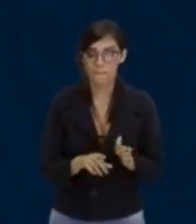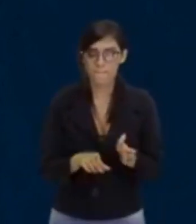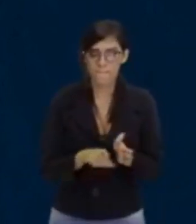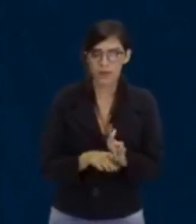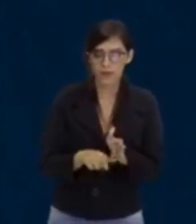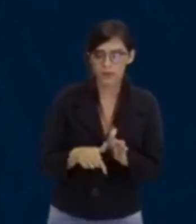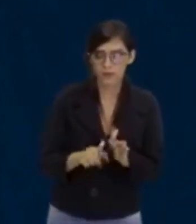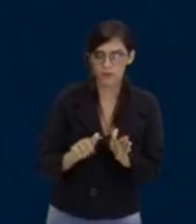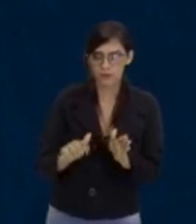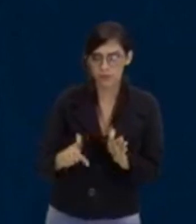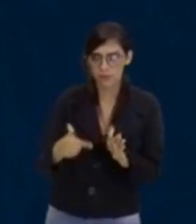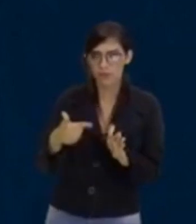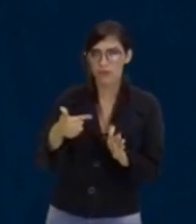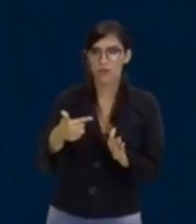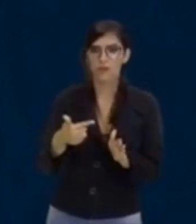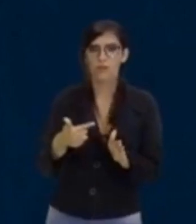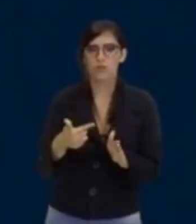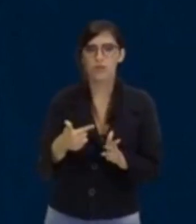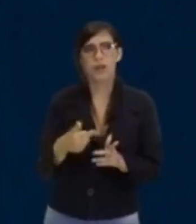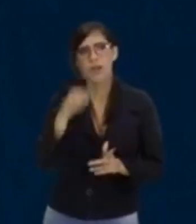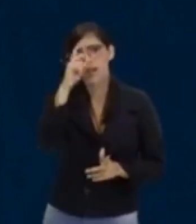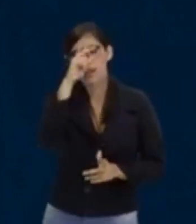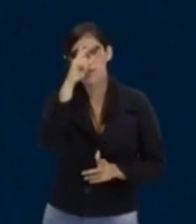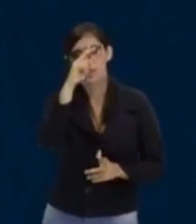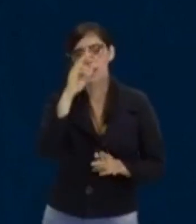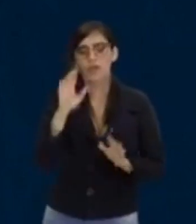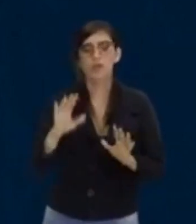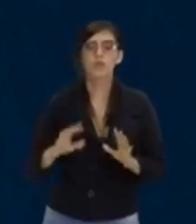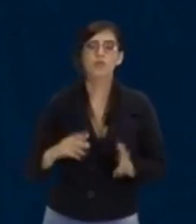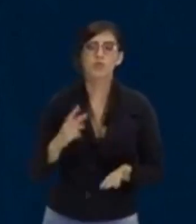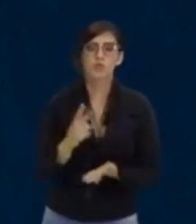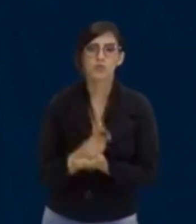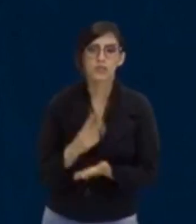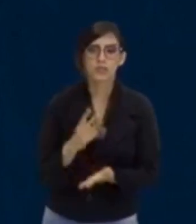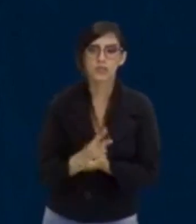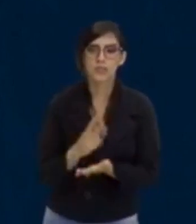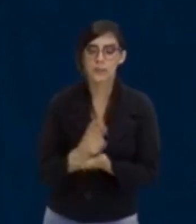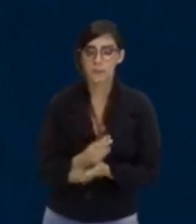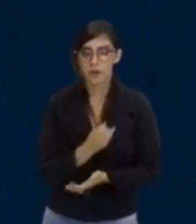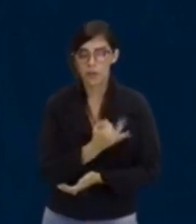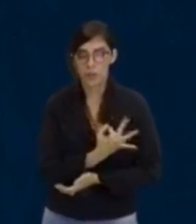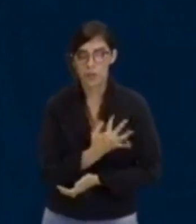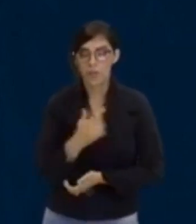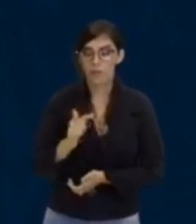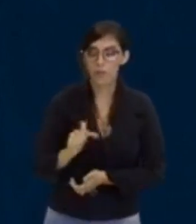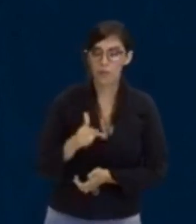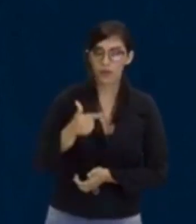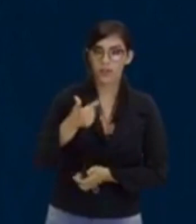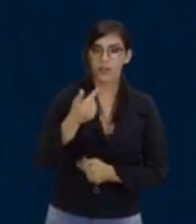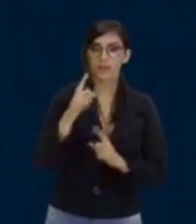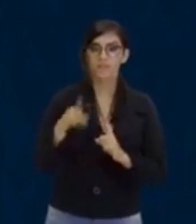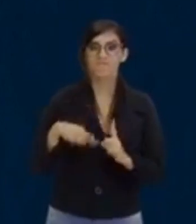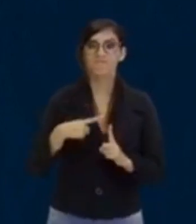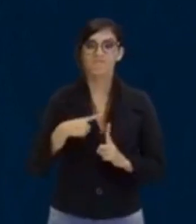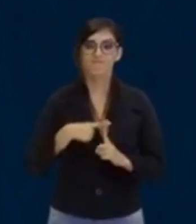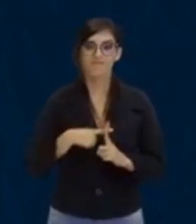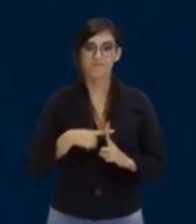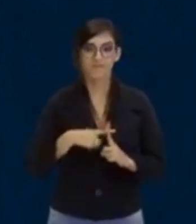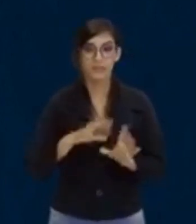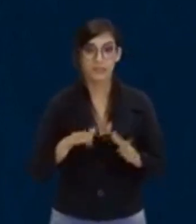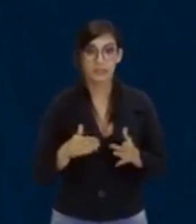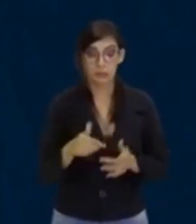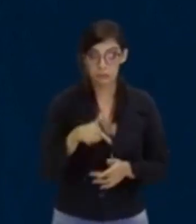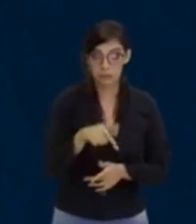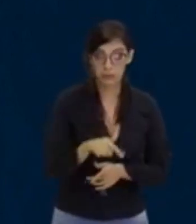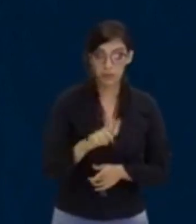Lembra aí, puxa na tua memória, que todo número ao quadrado ele fica sempre positivo. Então, 7 ao